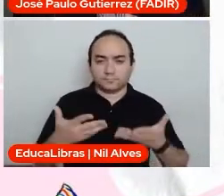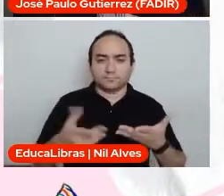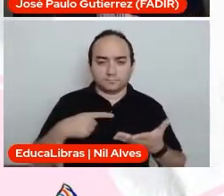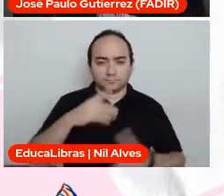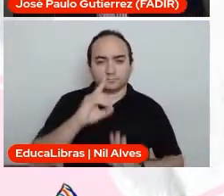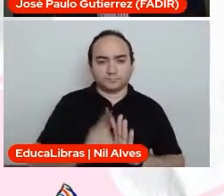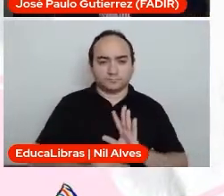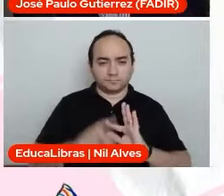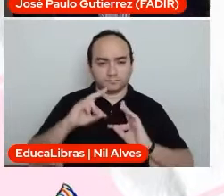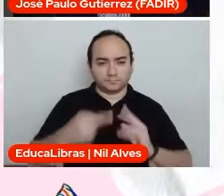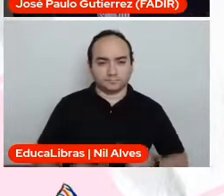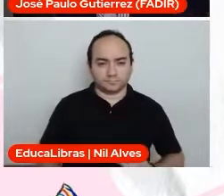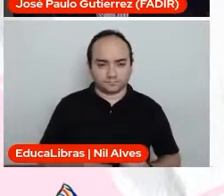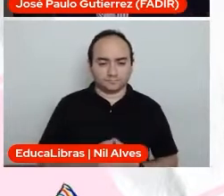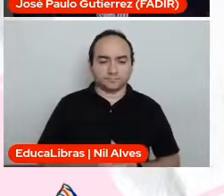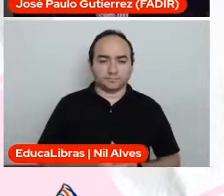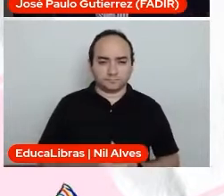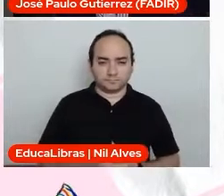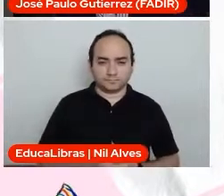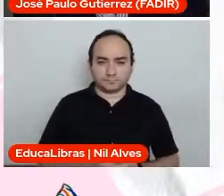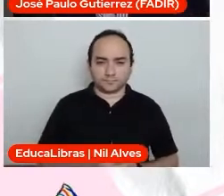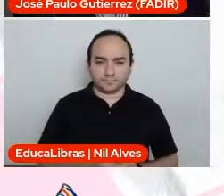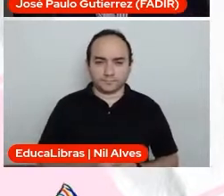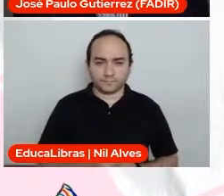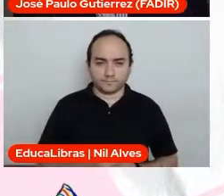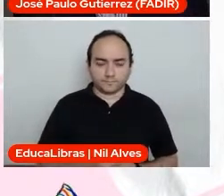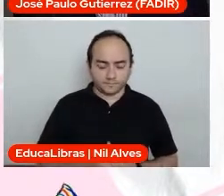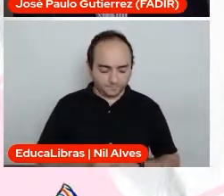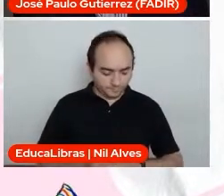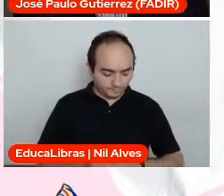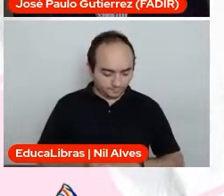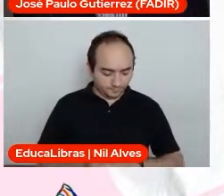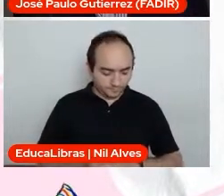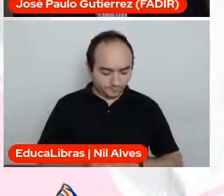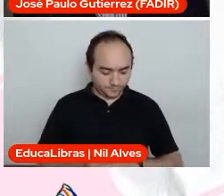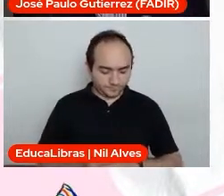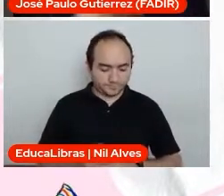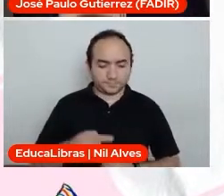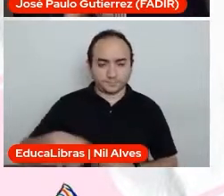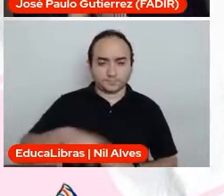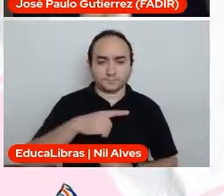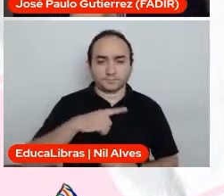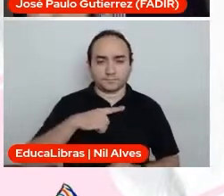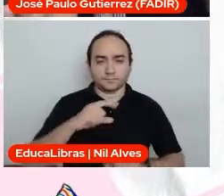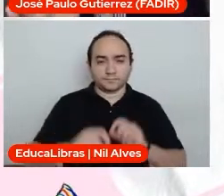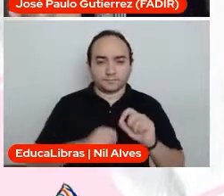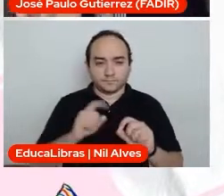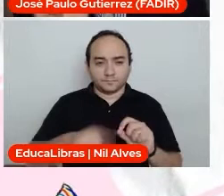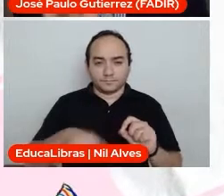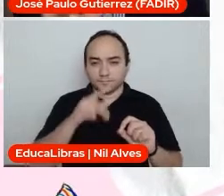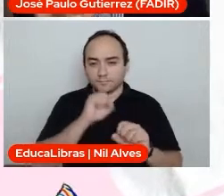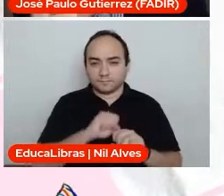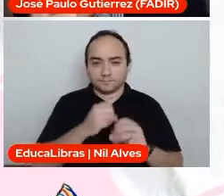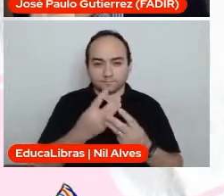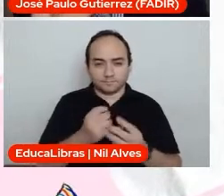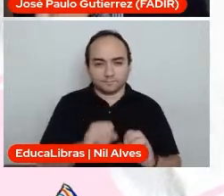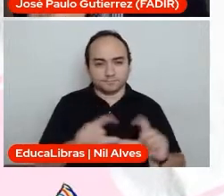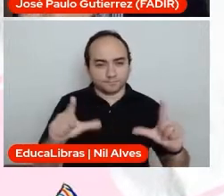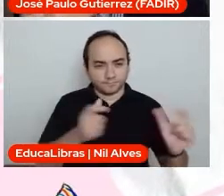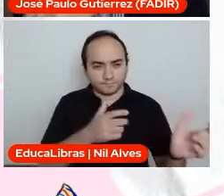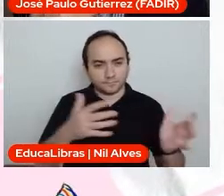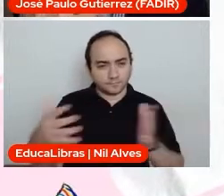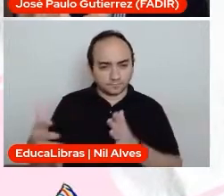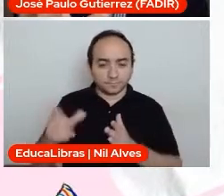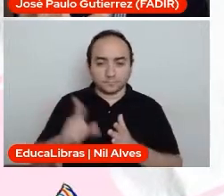direitos humanos. Pode passar. Nós temos aqui, pessoal, nesse próximo slide, nos seguintes, os